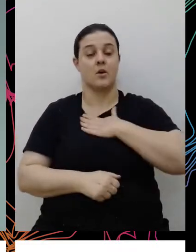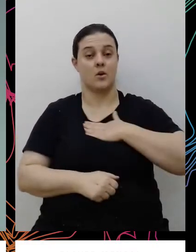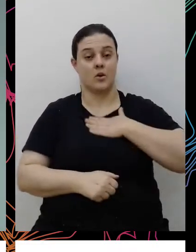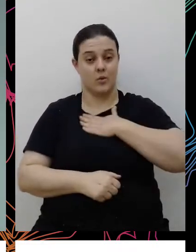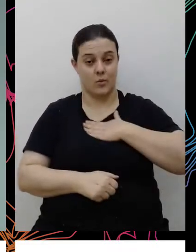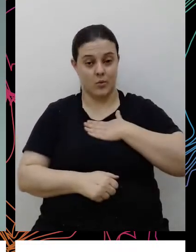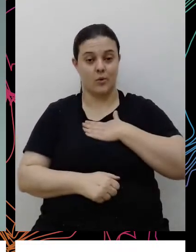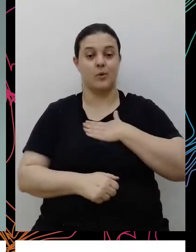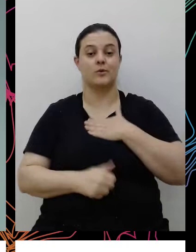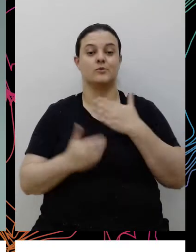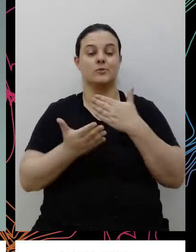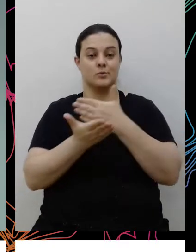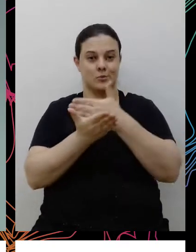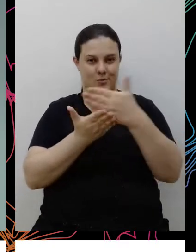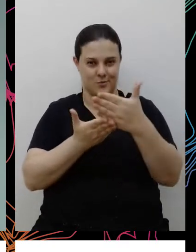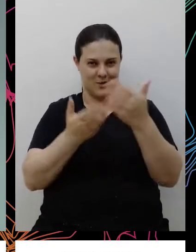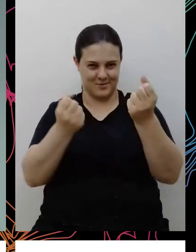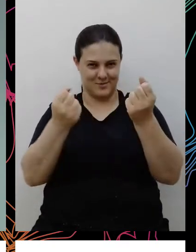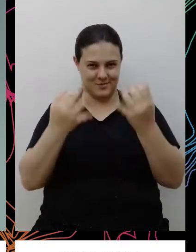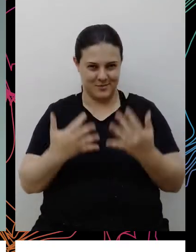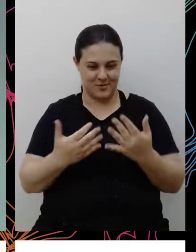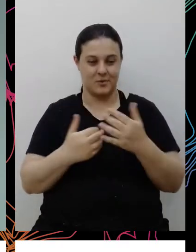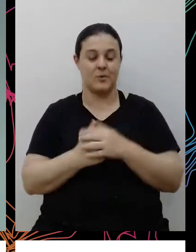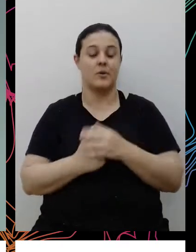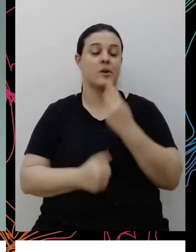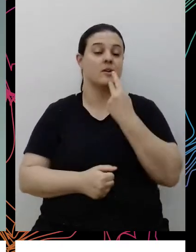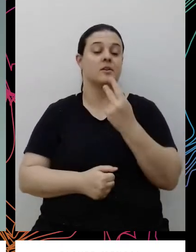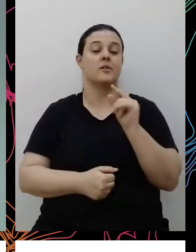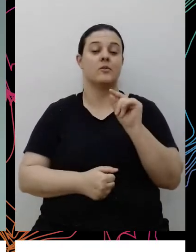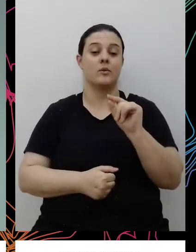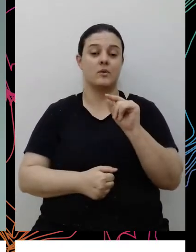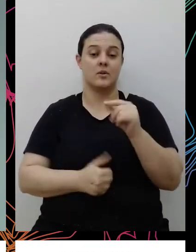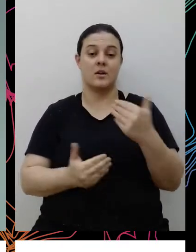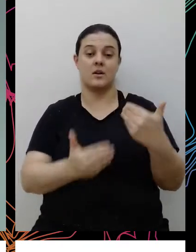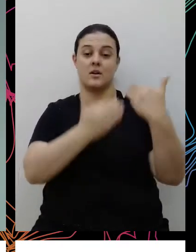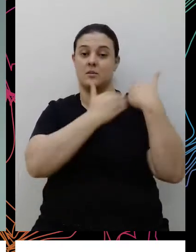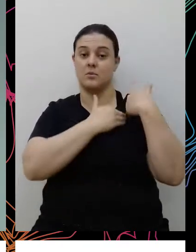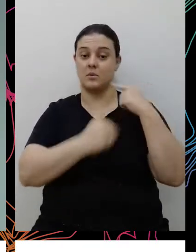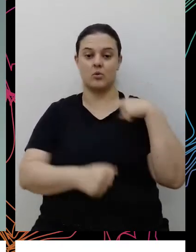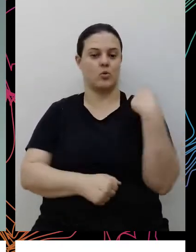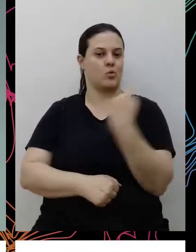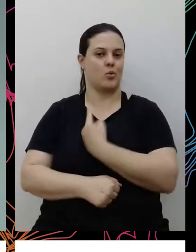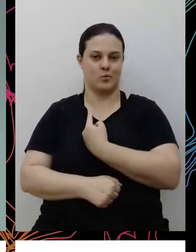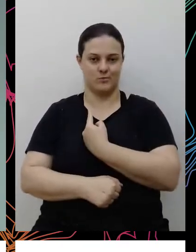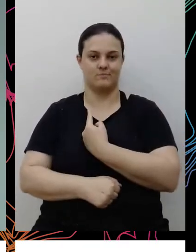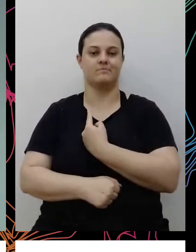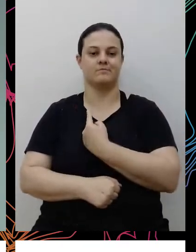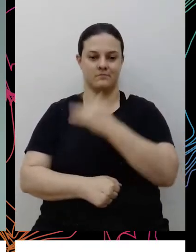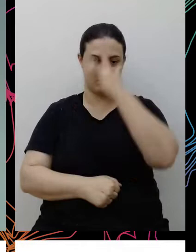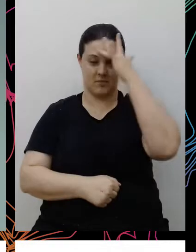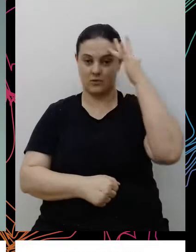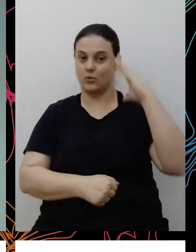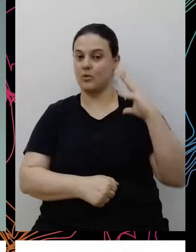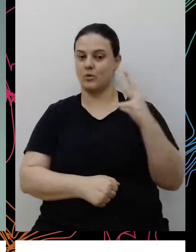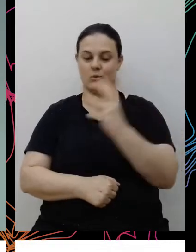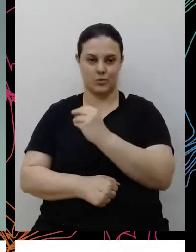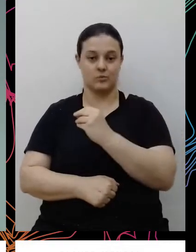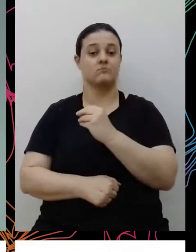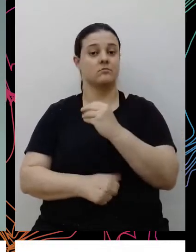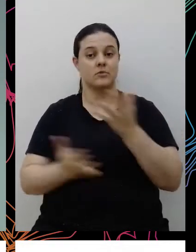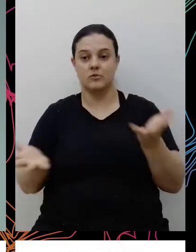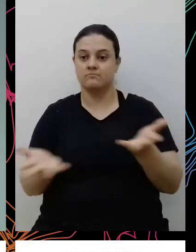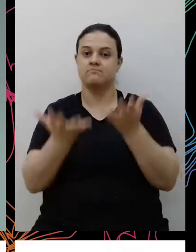Marina, da sua abertura, quando você fala que é uma responsabilidade de todos nós, de todas e todos, a promoção